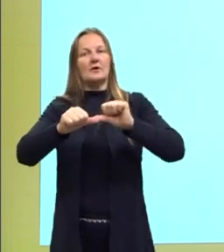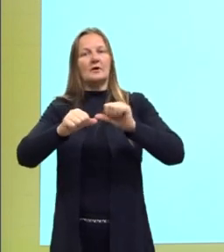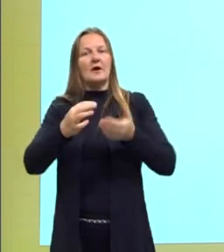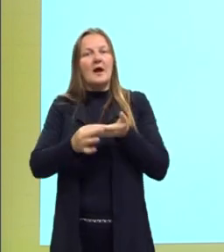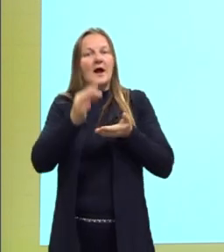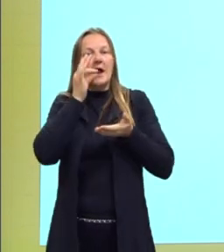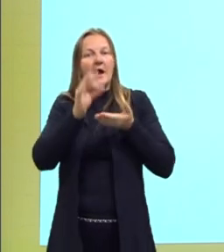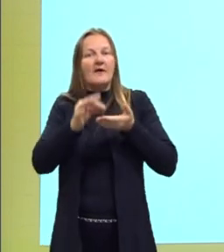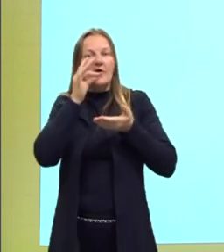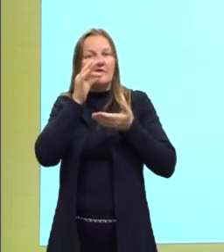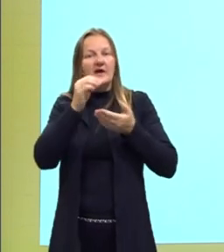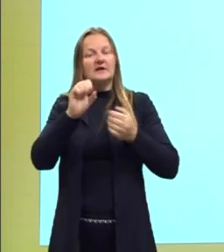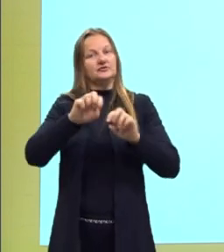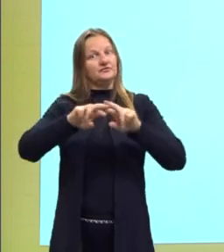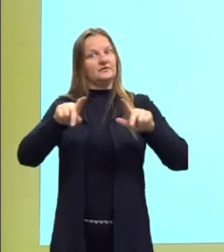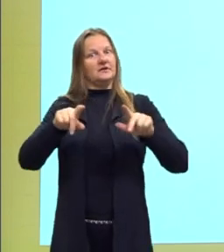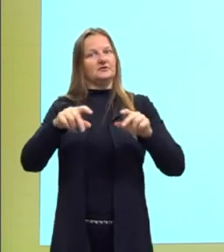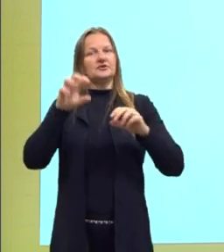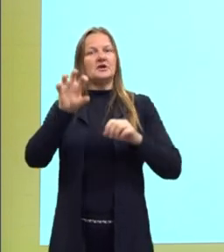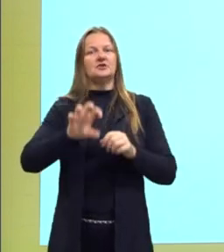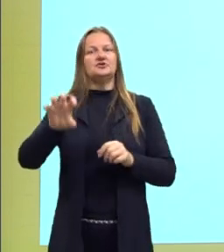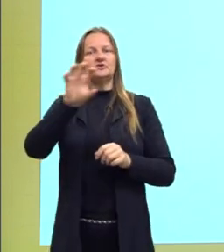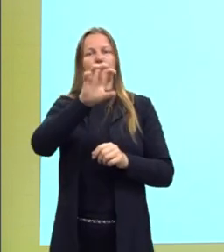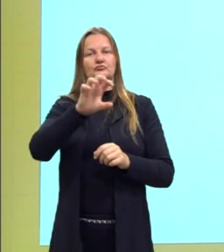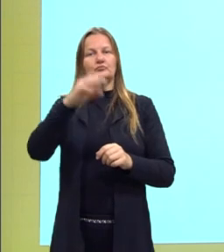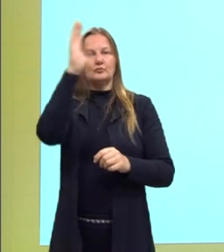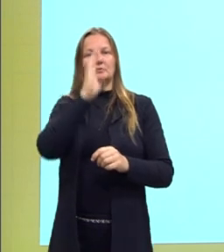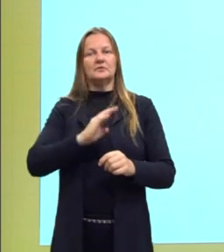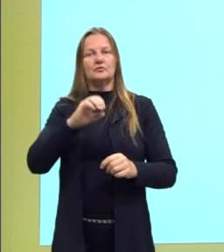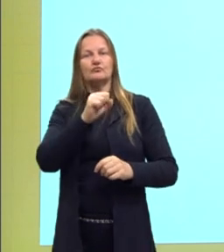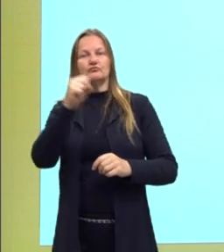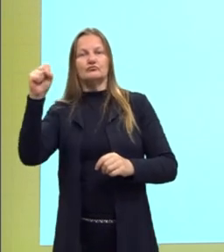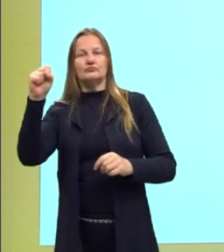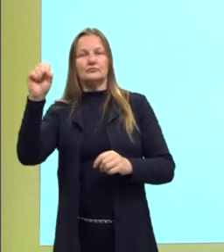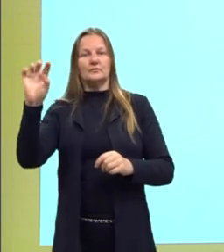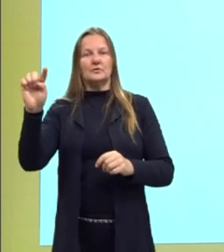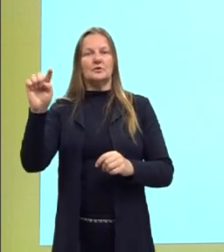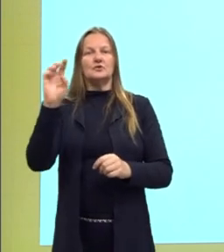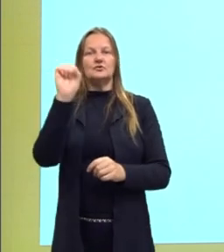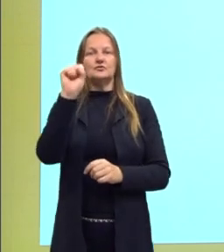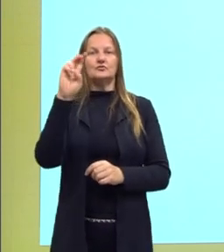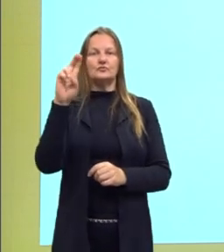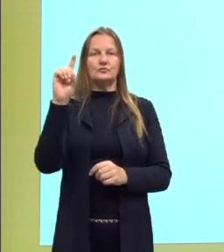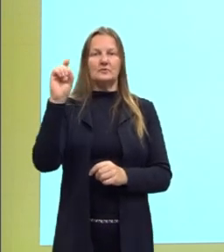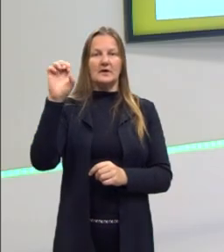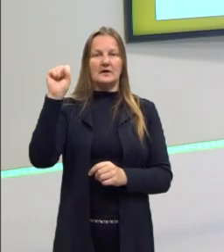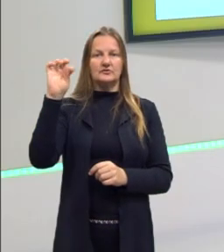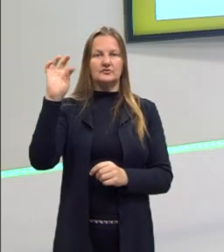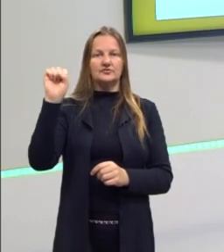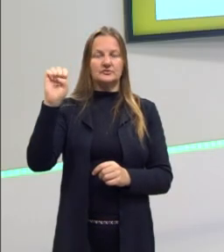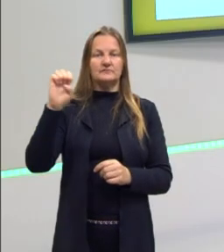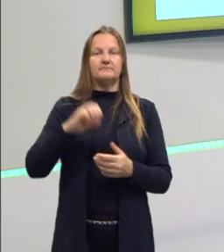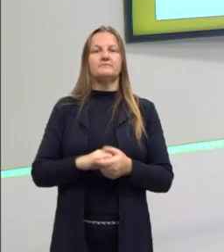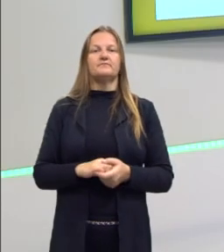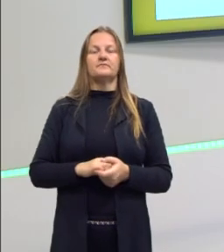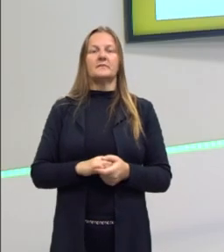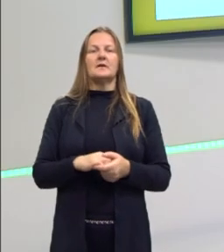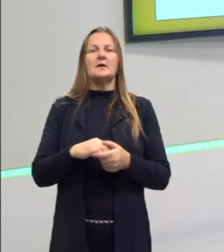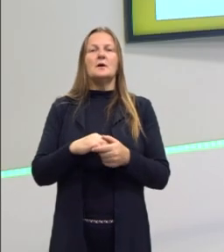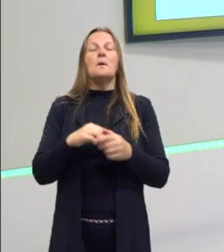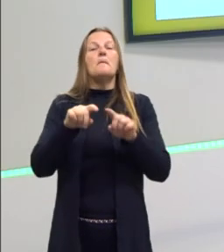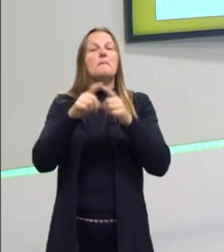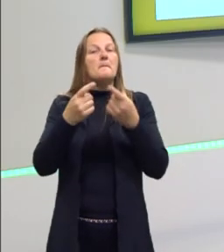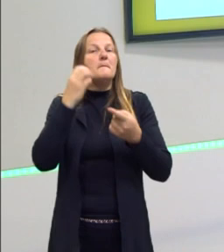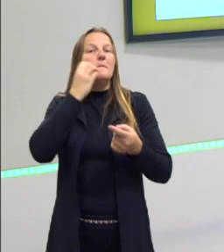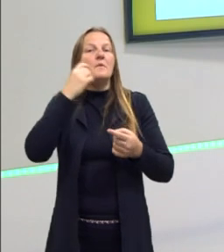vai ter essa importância. E, por isso, foi importante que Dom Pedro II mantém a escravidão no Brasil durante